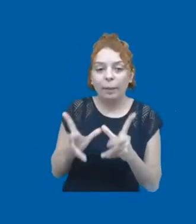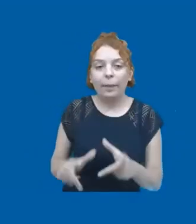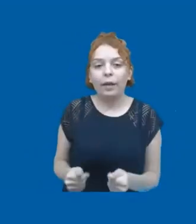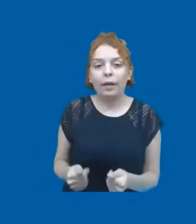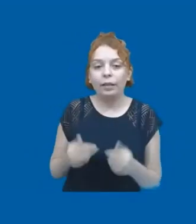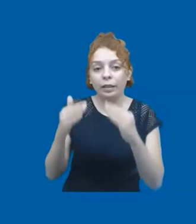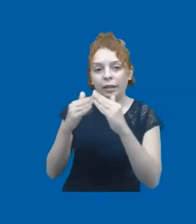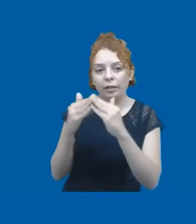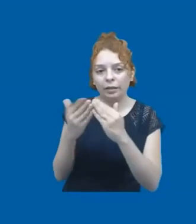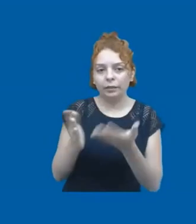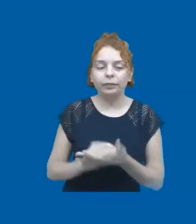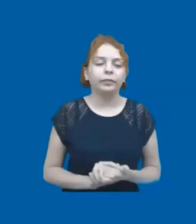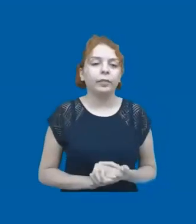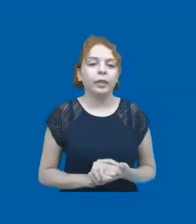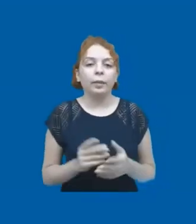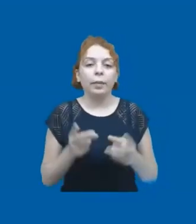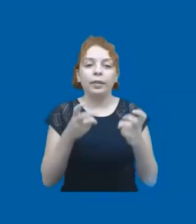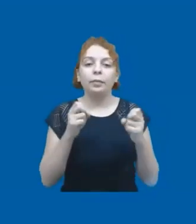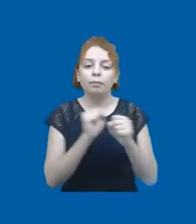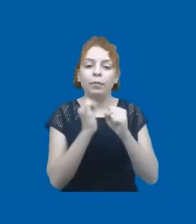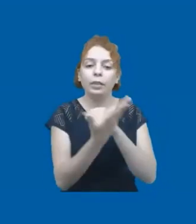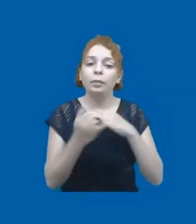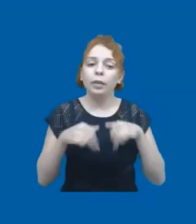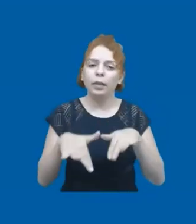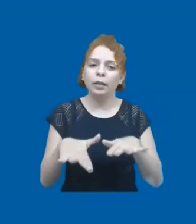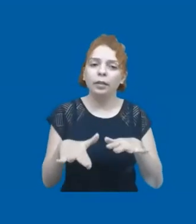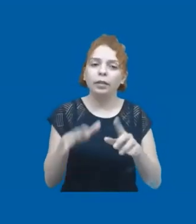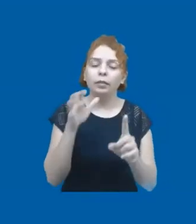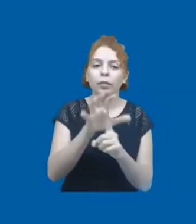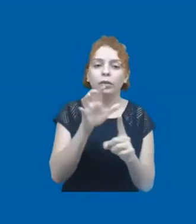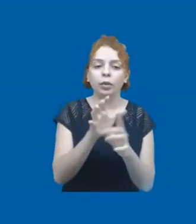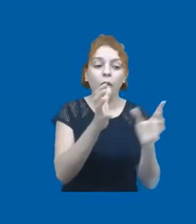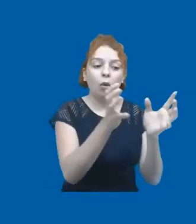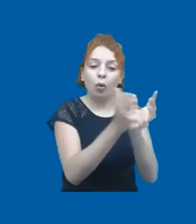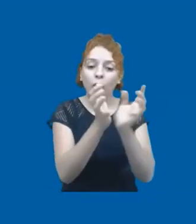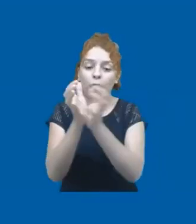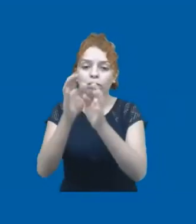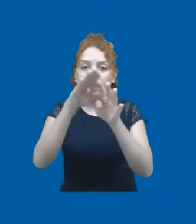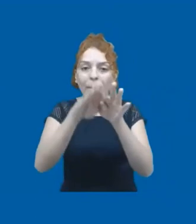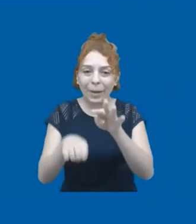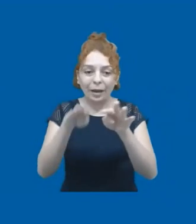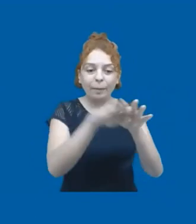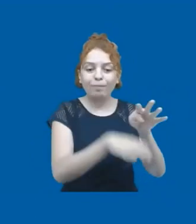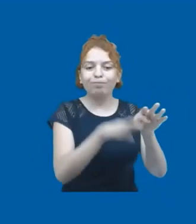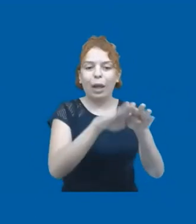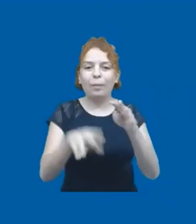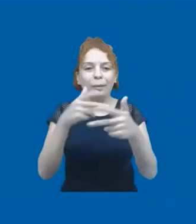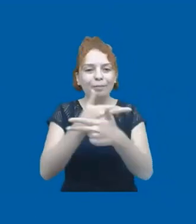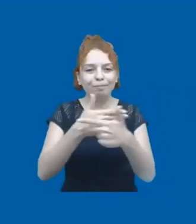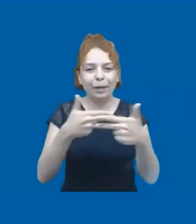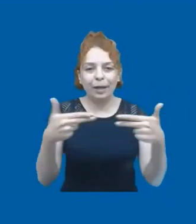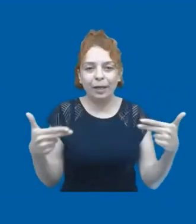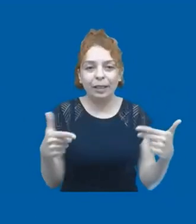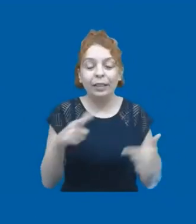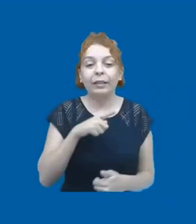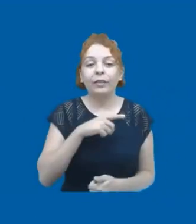Então, gente viu uma pandemia que realmente afetou grupos de maneira desigual aqui no Brasil. A gente teve